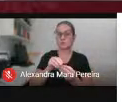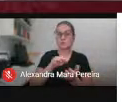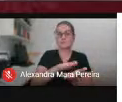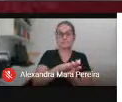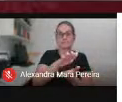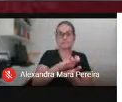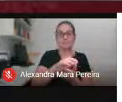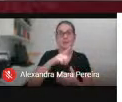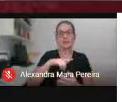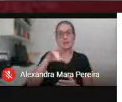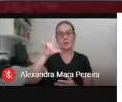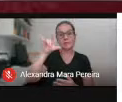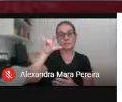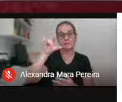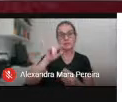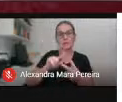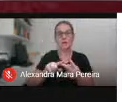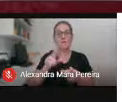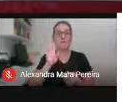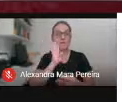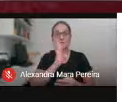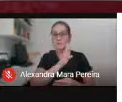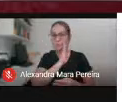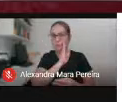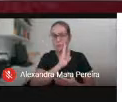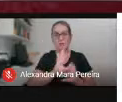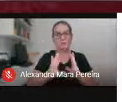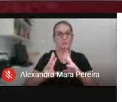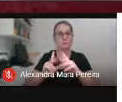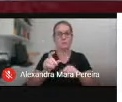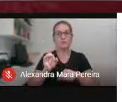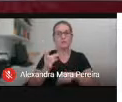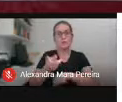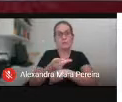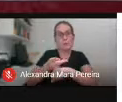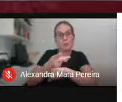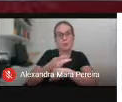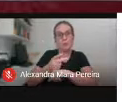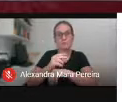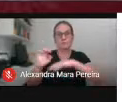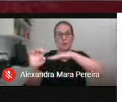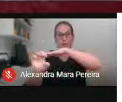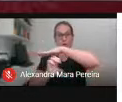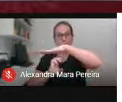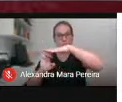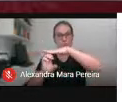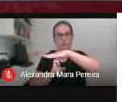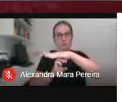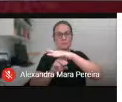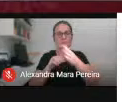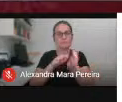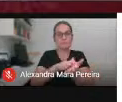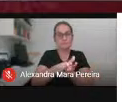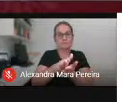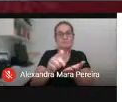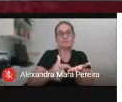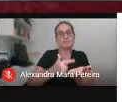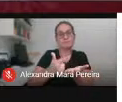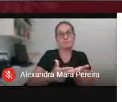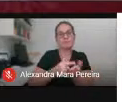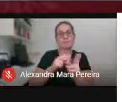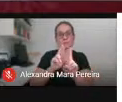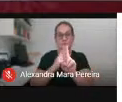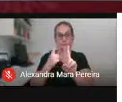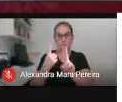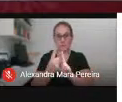Instagram, no Facebook, basta que vocês procurem por editora da UFGD. Então, nesta noite